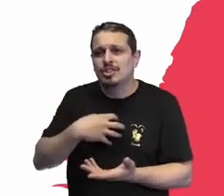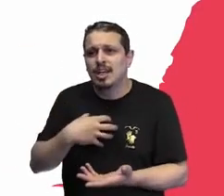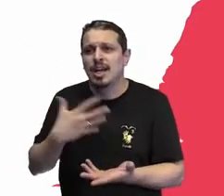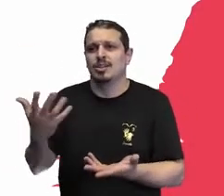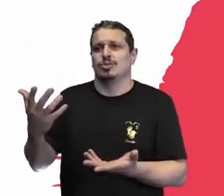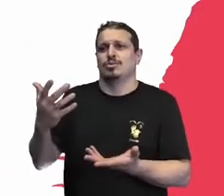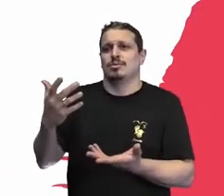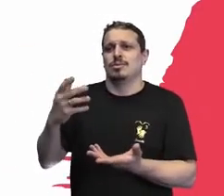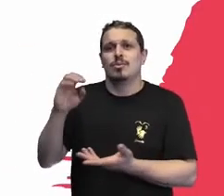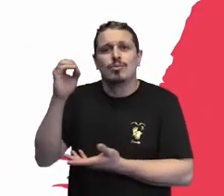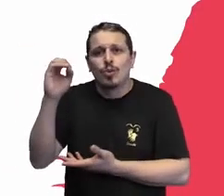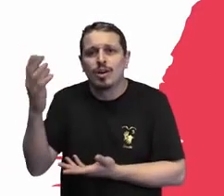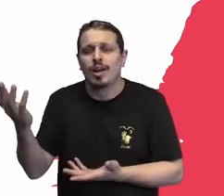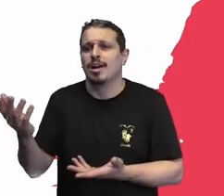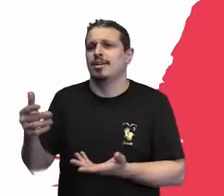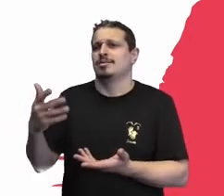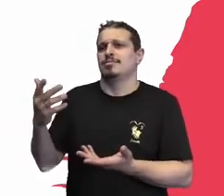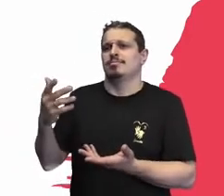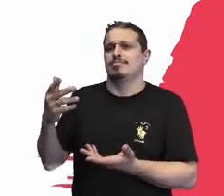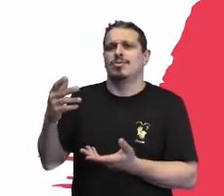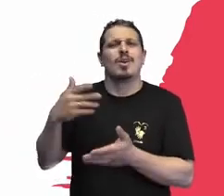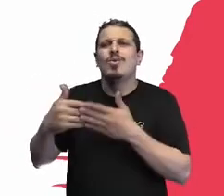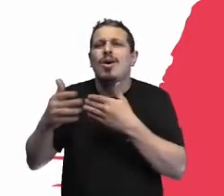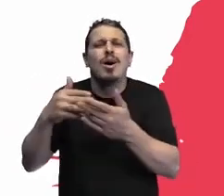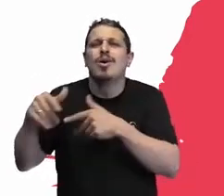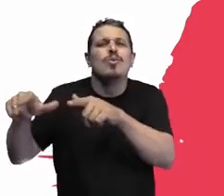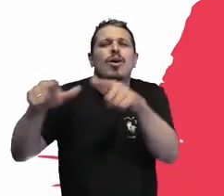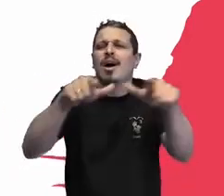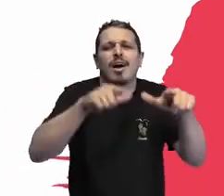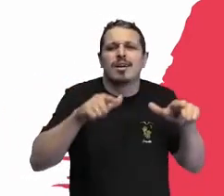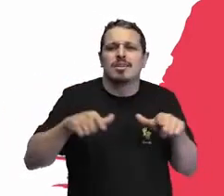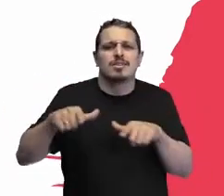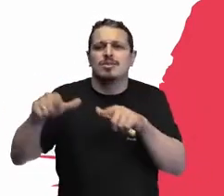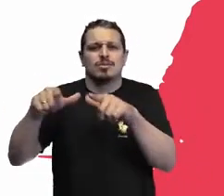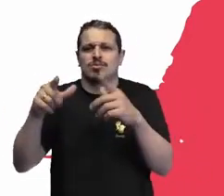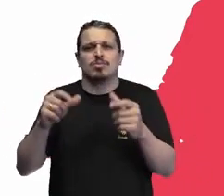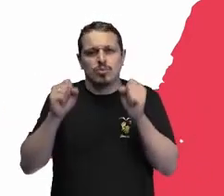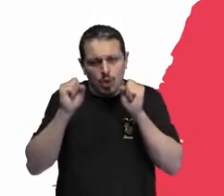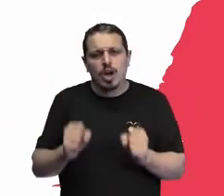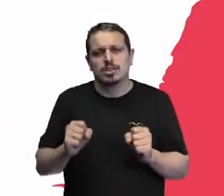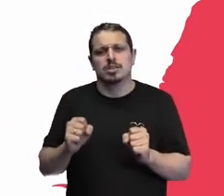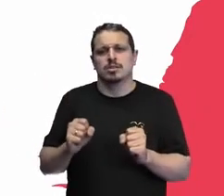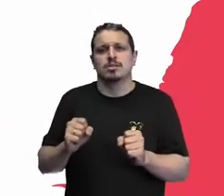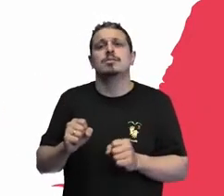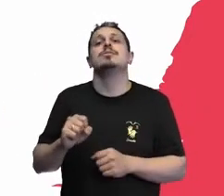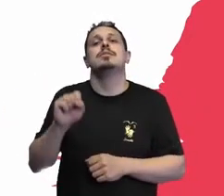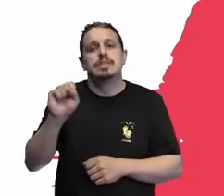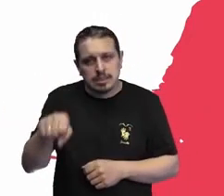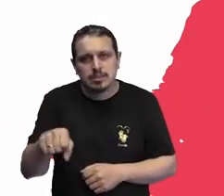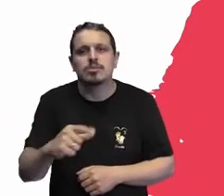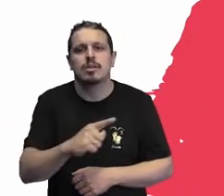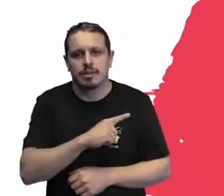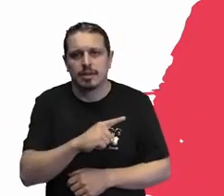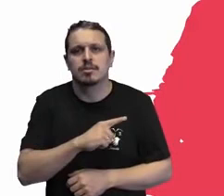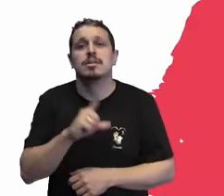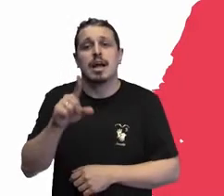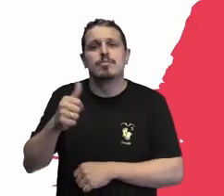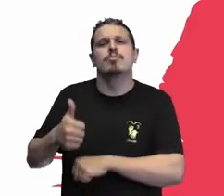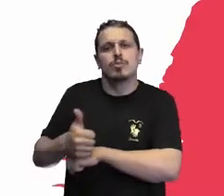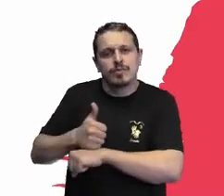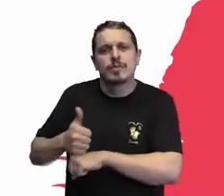Alegre, enfim, Manaus, a gente, tendo o número de pessoas, né, engajadas e